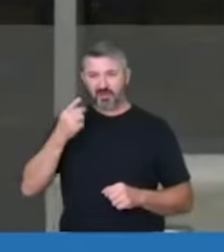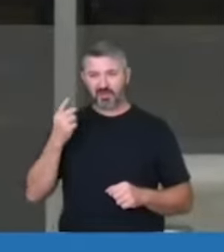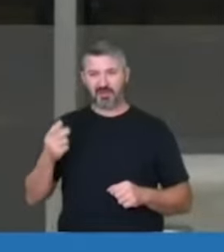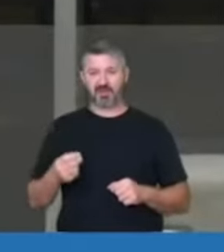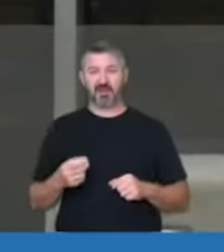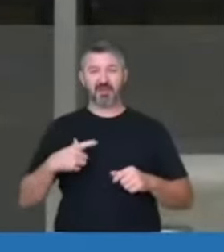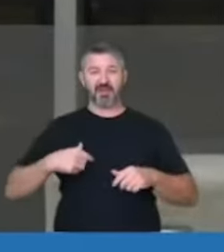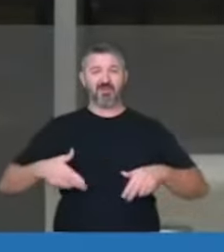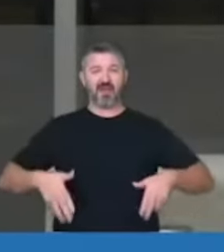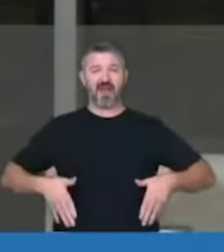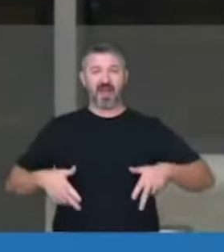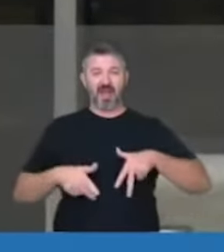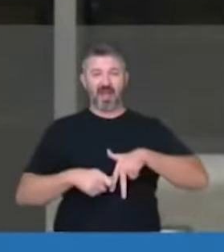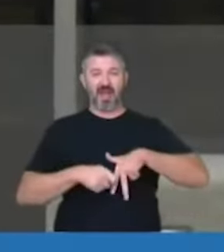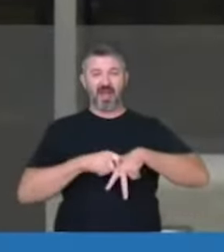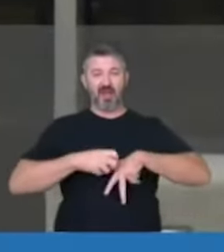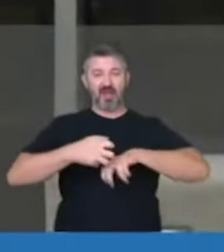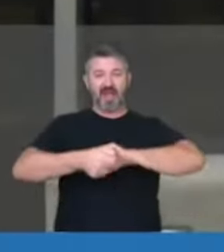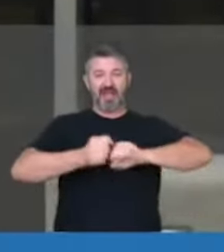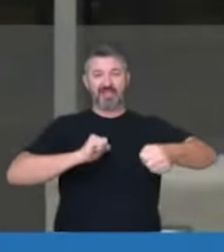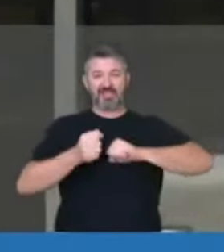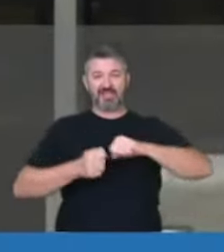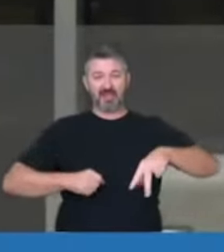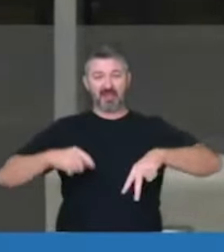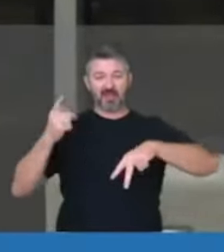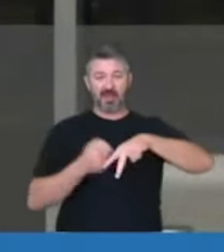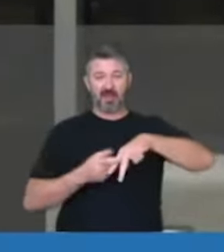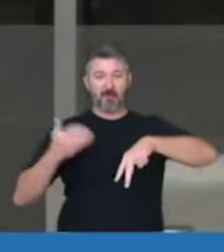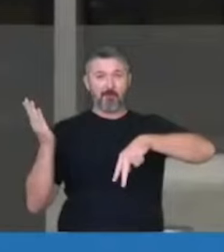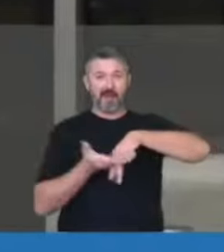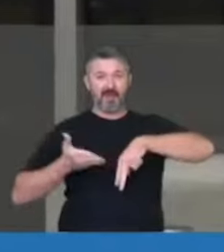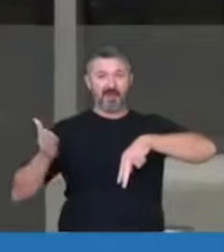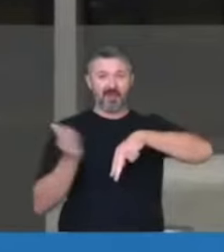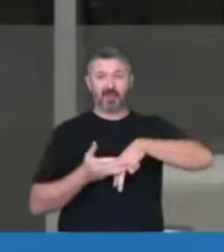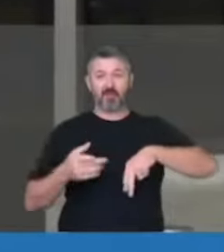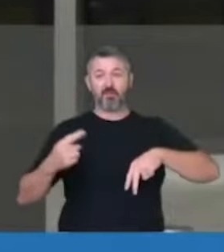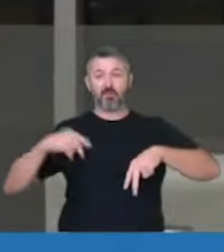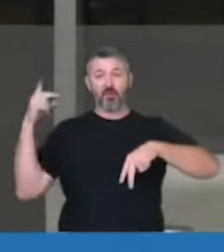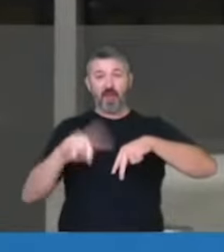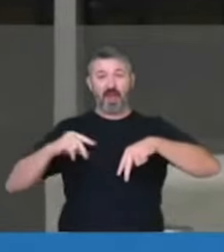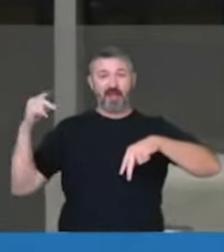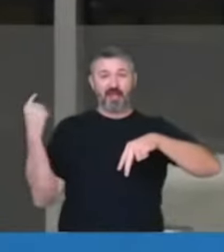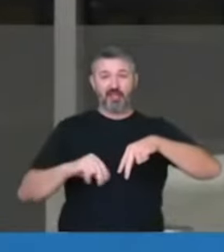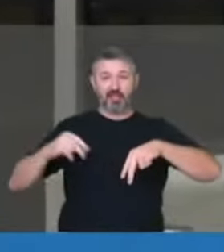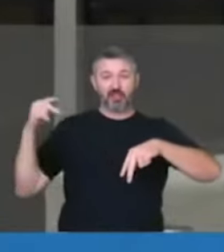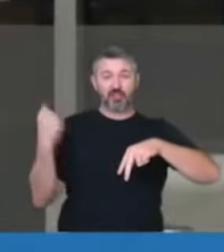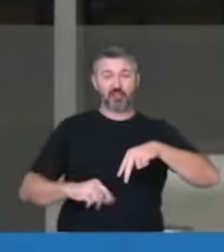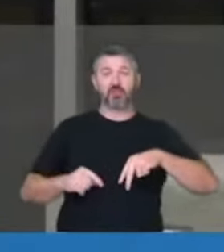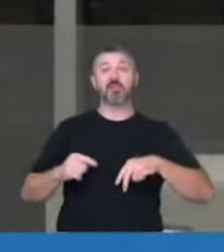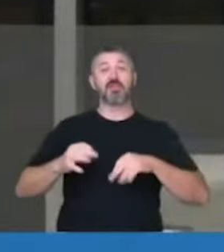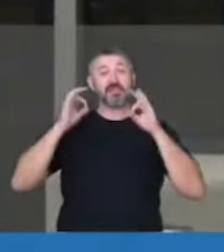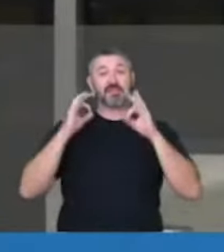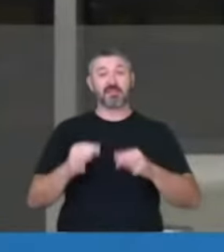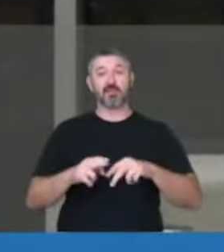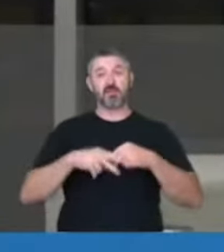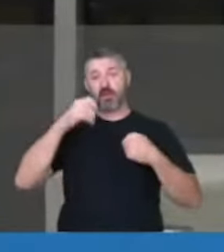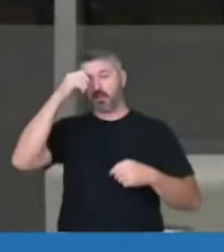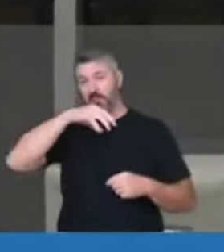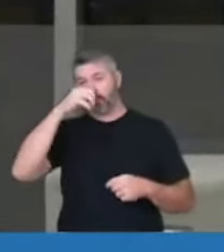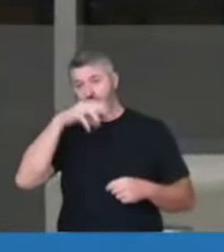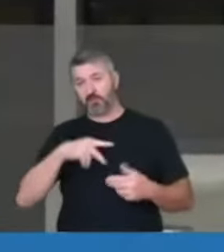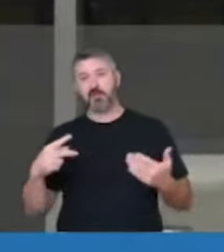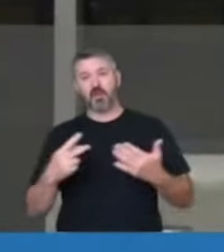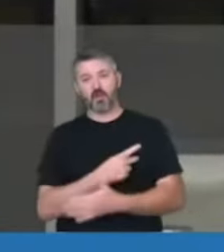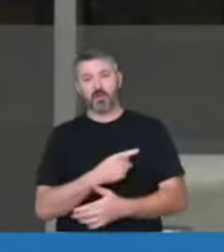rasgadas, tem hematomas na perna, porque foi agredido exatamente pela brutalidade que tem